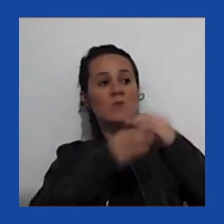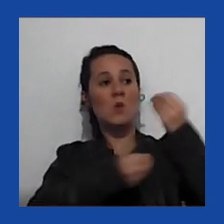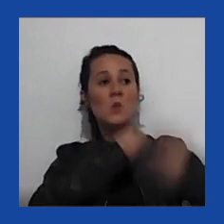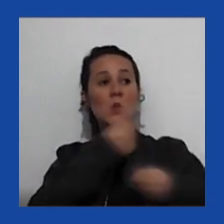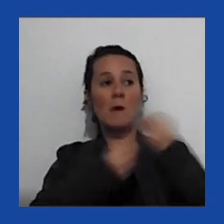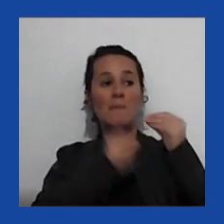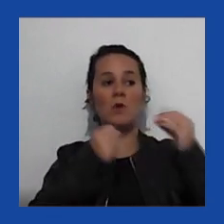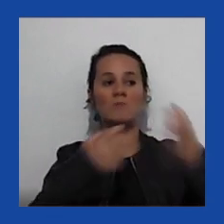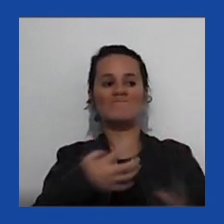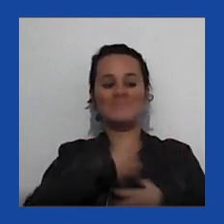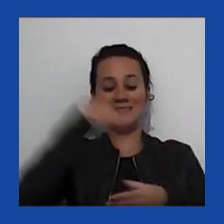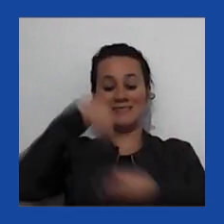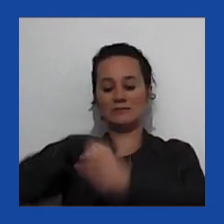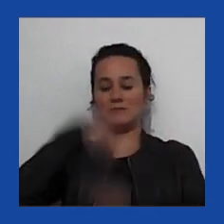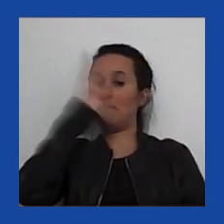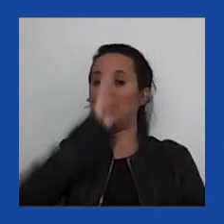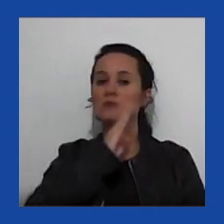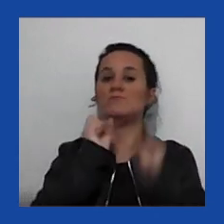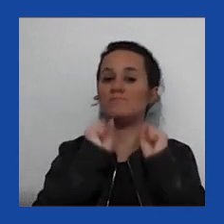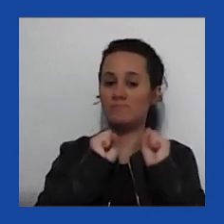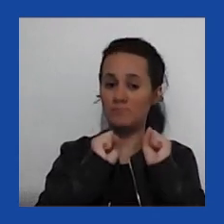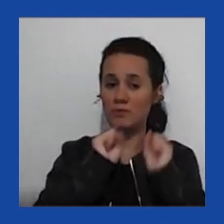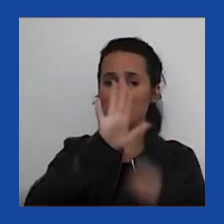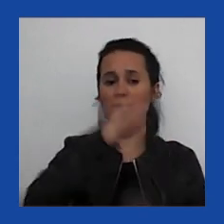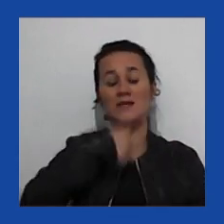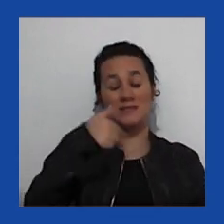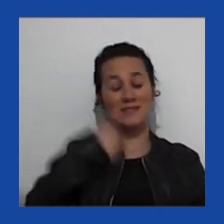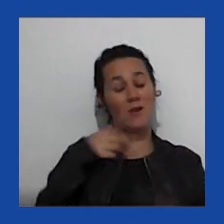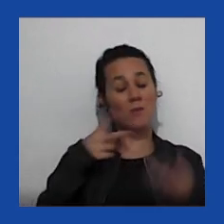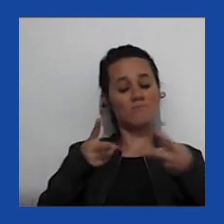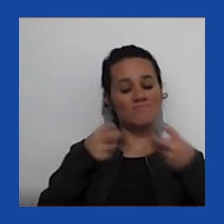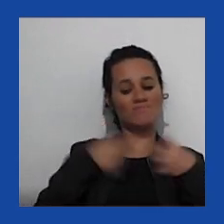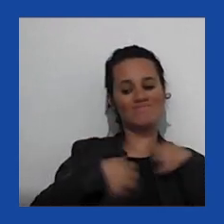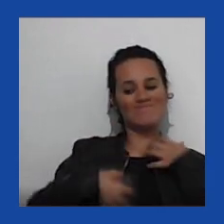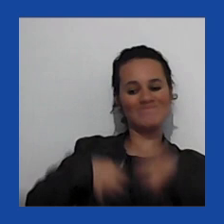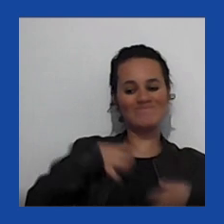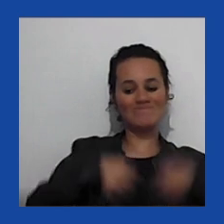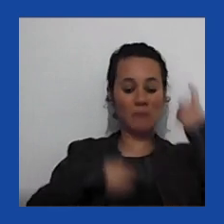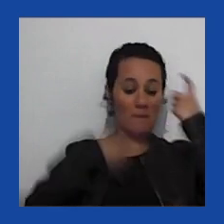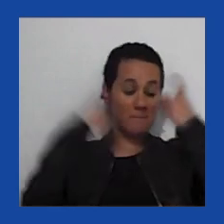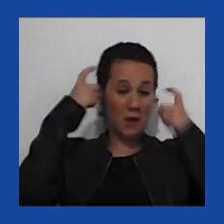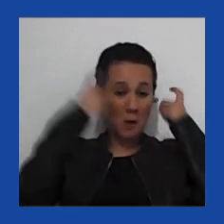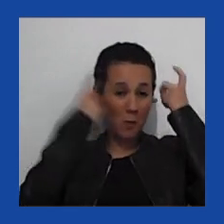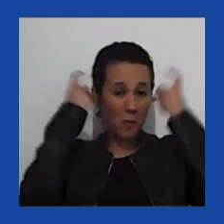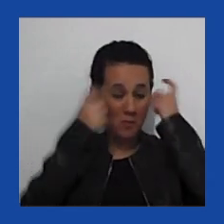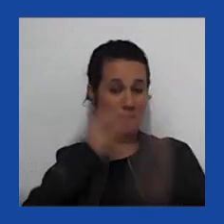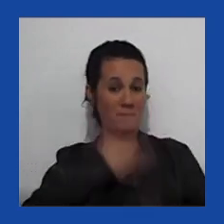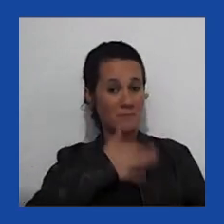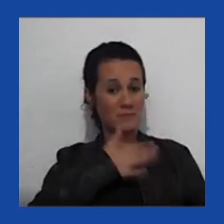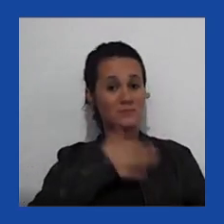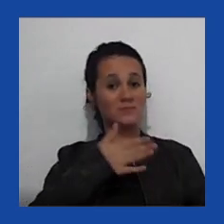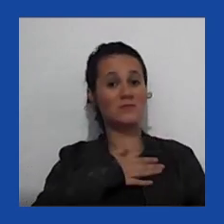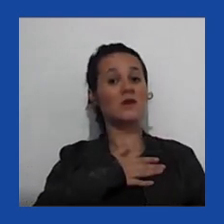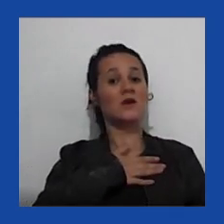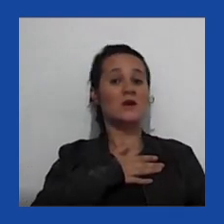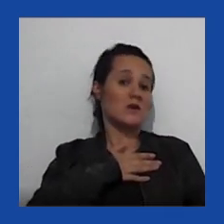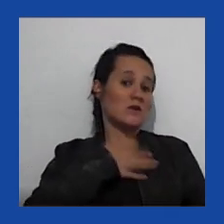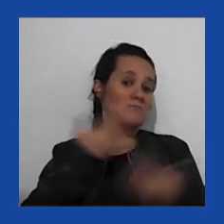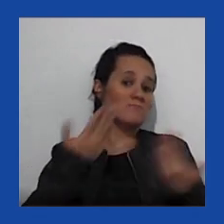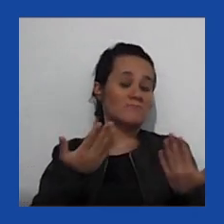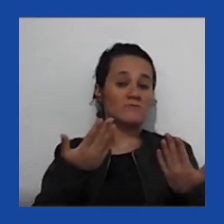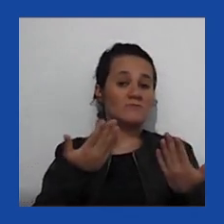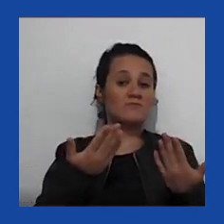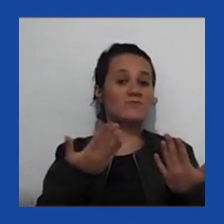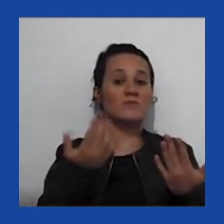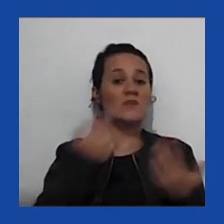no Brasil. Mas, apesar das minhas apreensões, minhas preocupações, eu não tenho